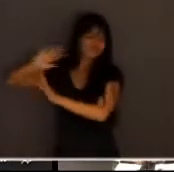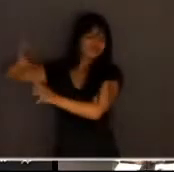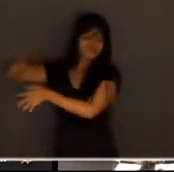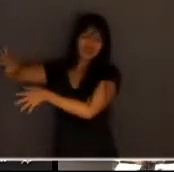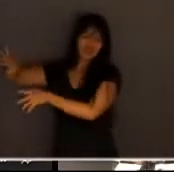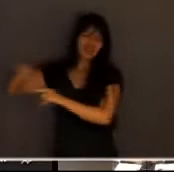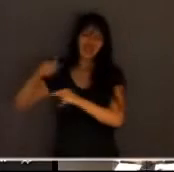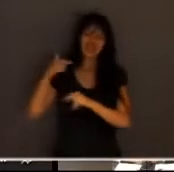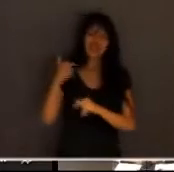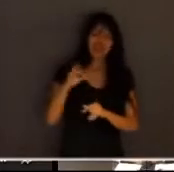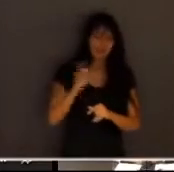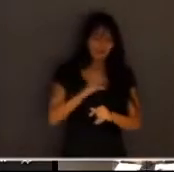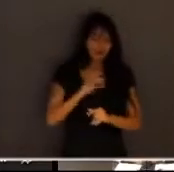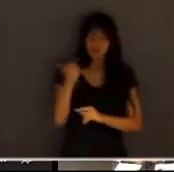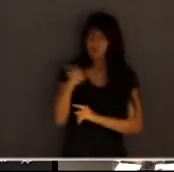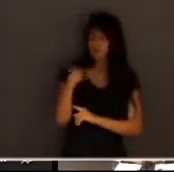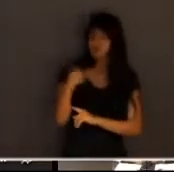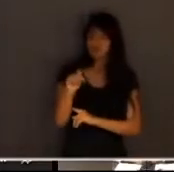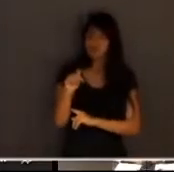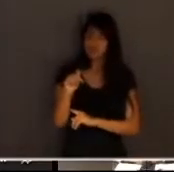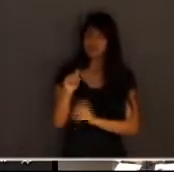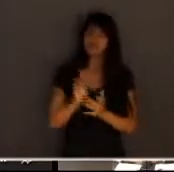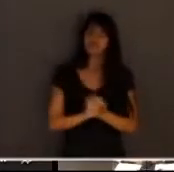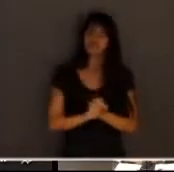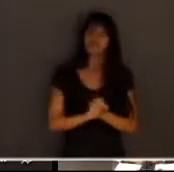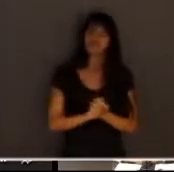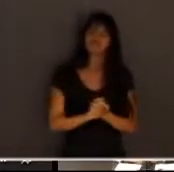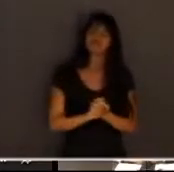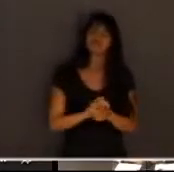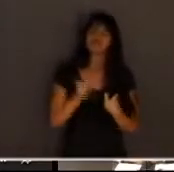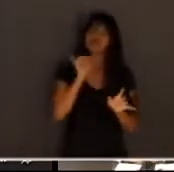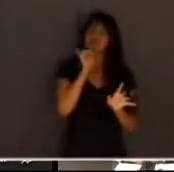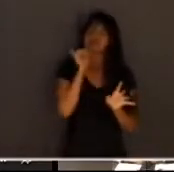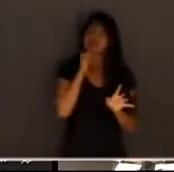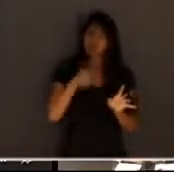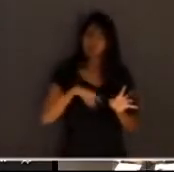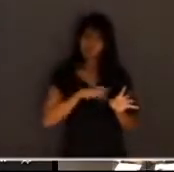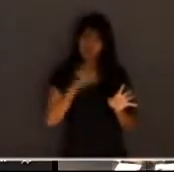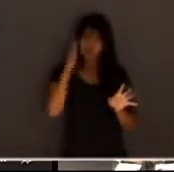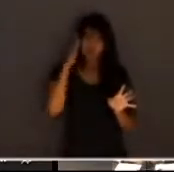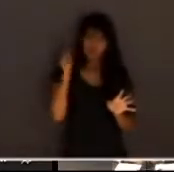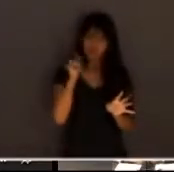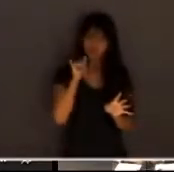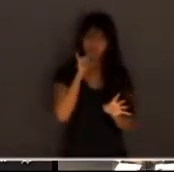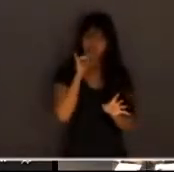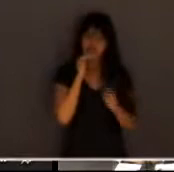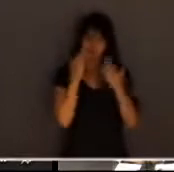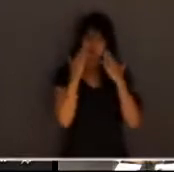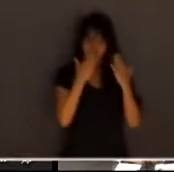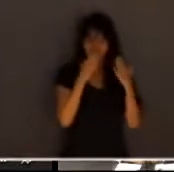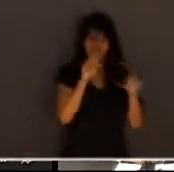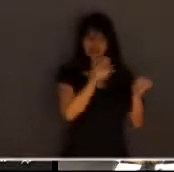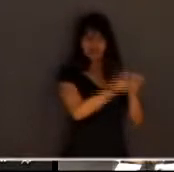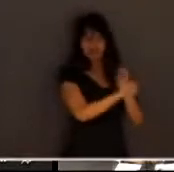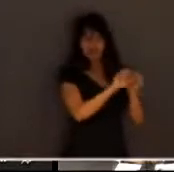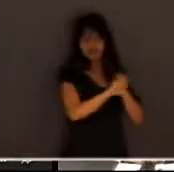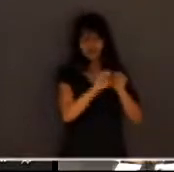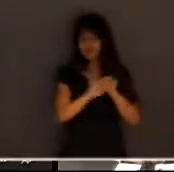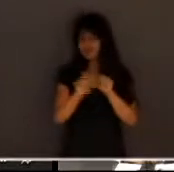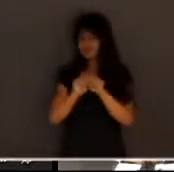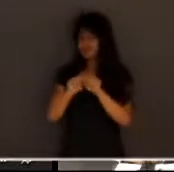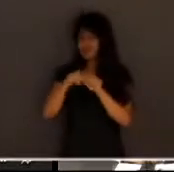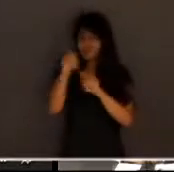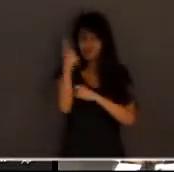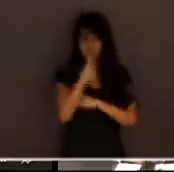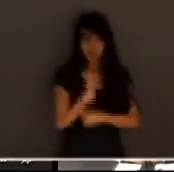sem medo sem medo nós sabemos que diante dessa matança organizada que nós temos no nosso